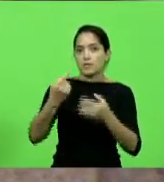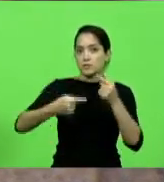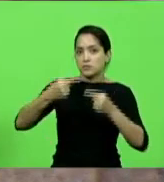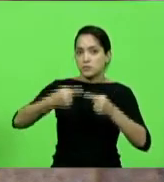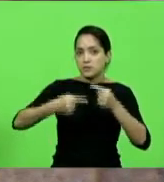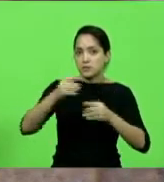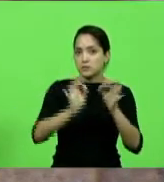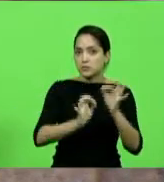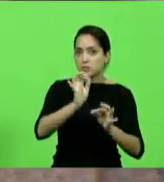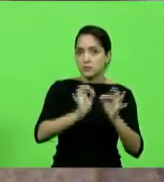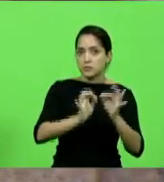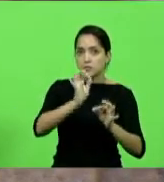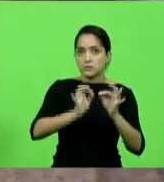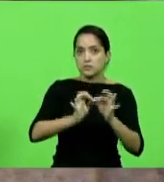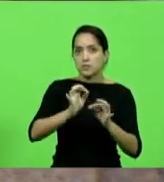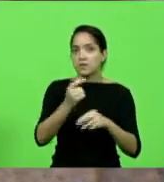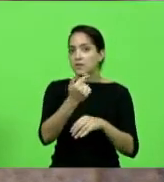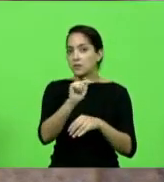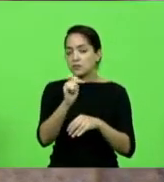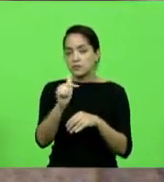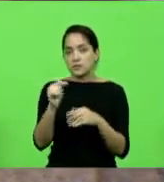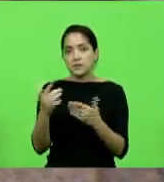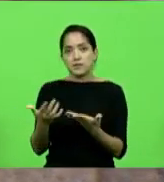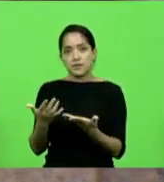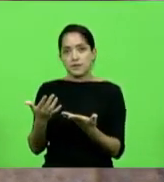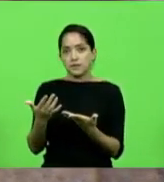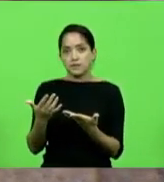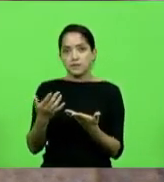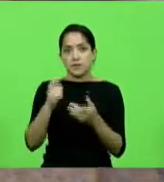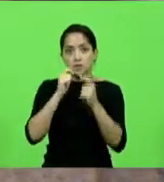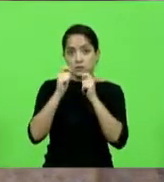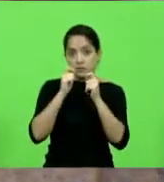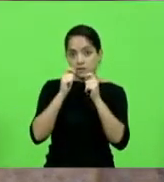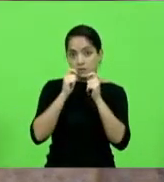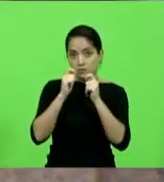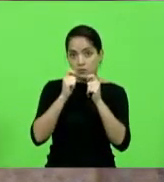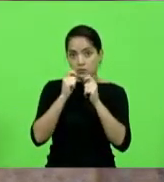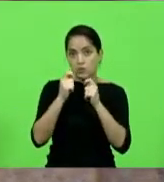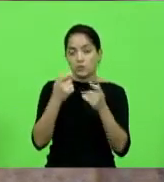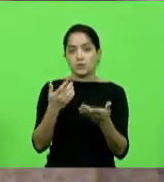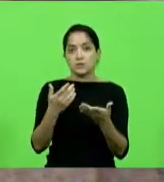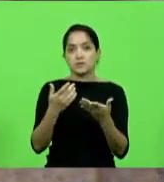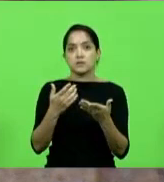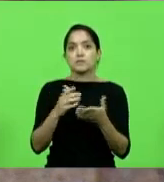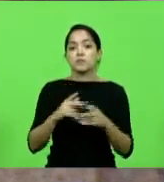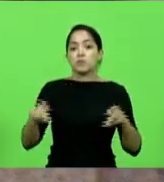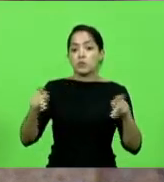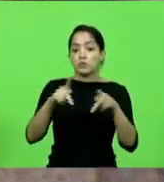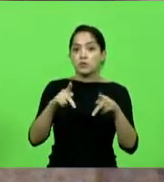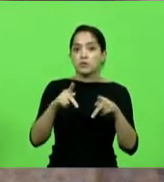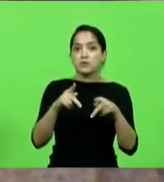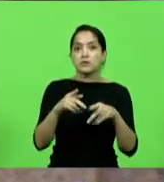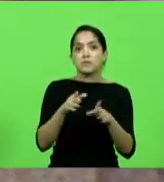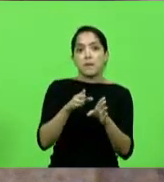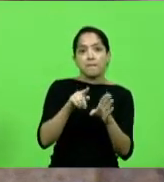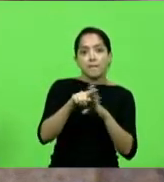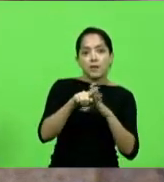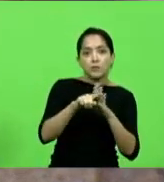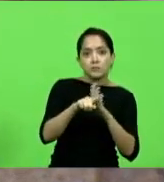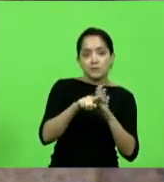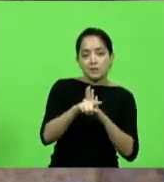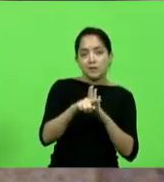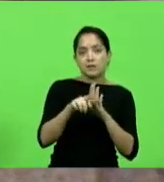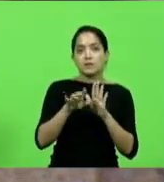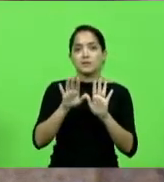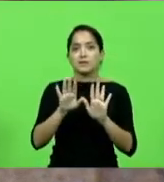jurídicas, eles não têm os nossos eleitores, os mesmos assessores jurídicos que nós temos, não tem uma procuradoria da casa para consultar. E o que fica